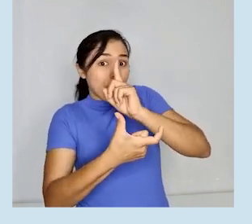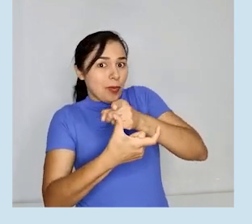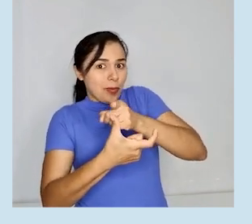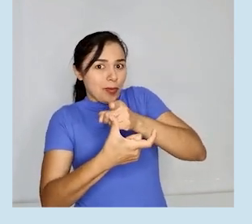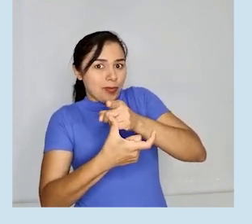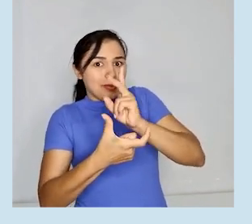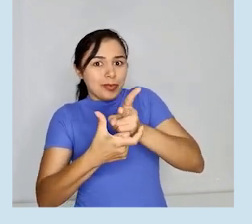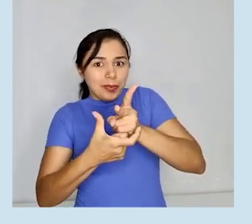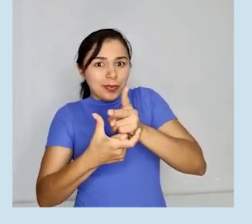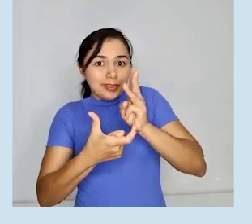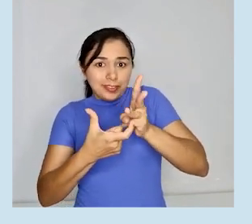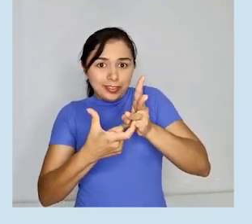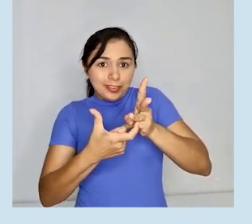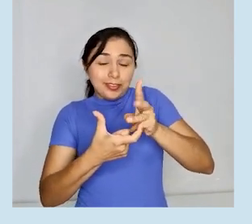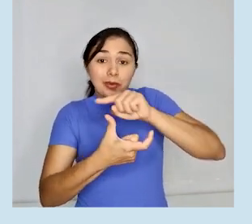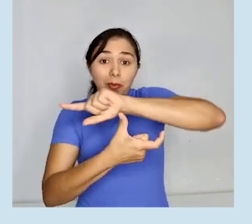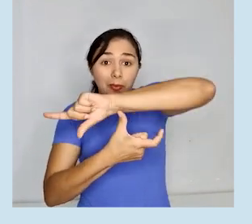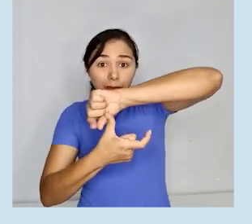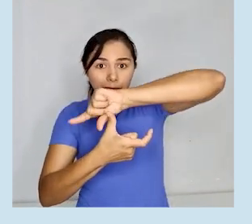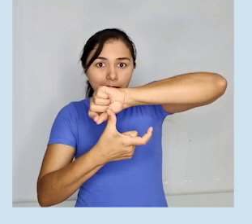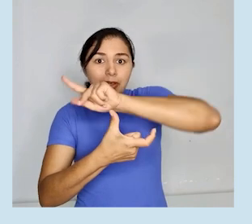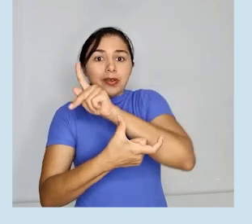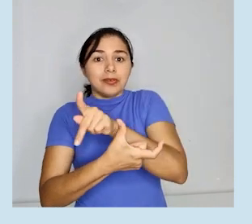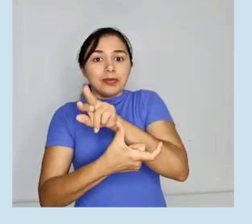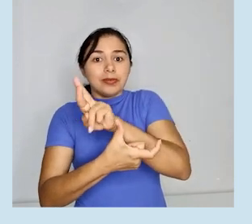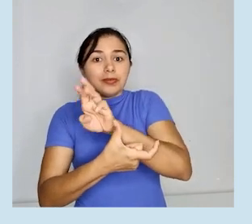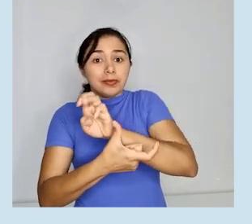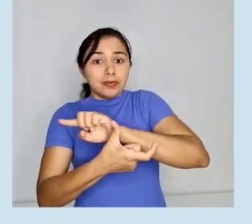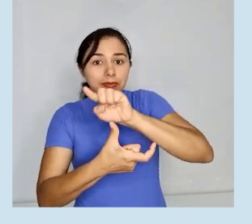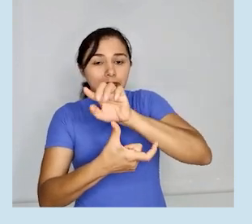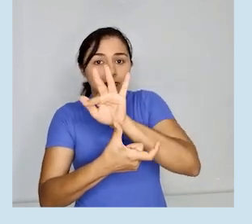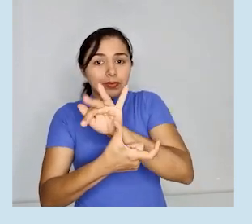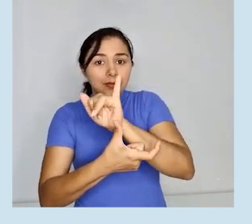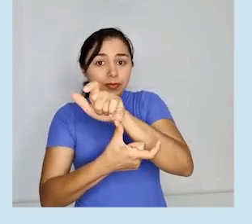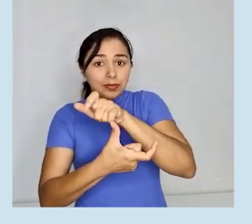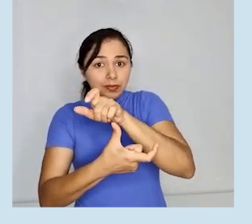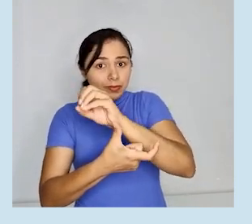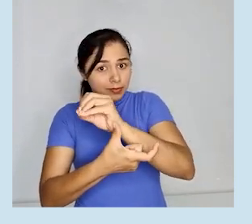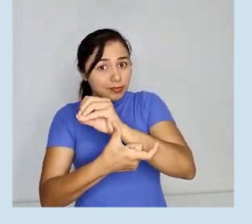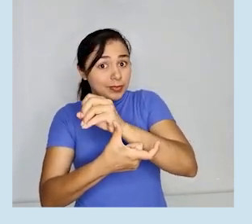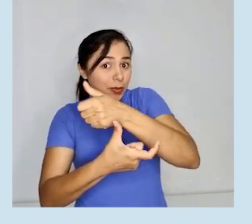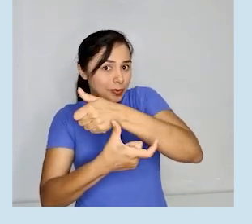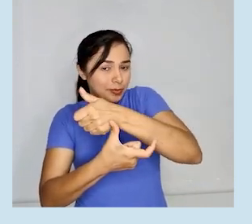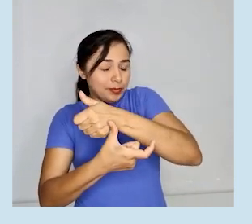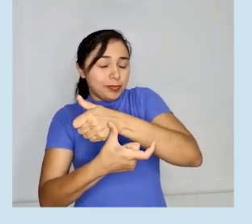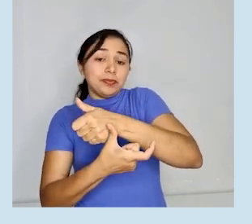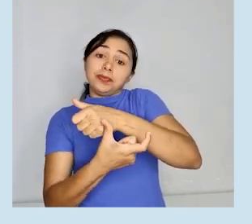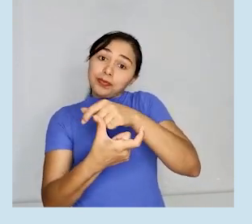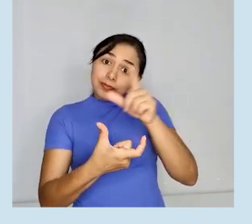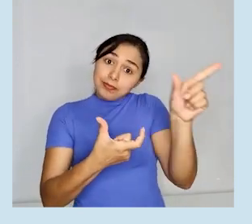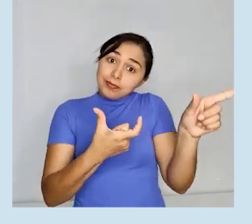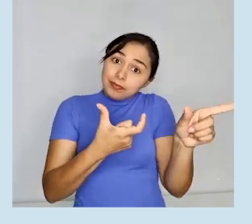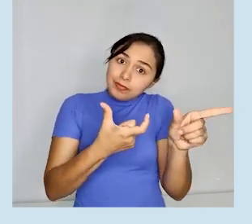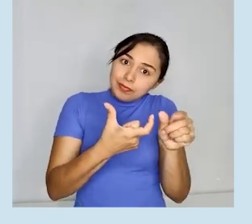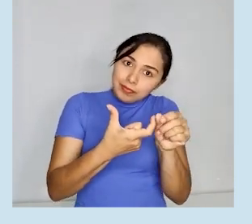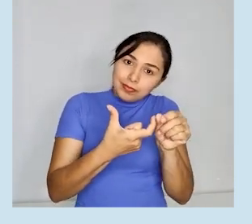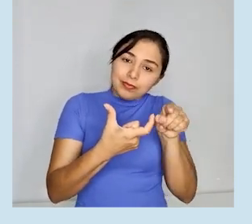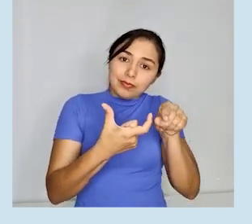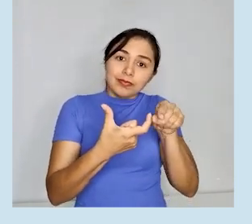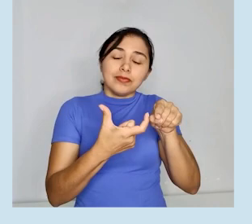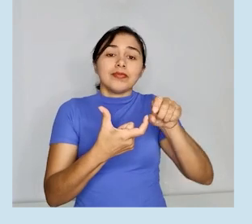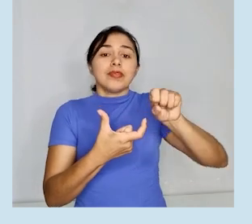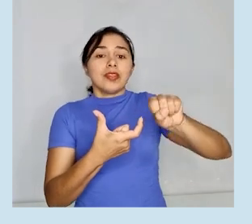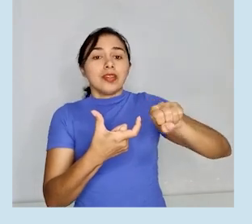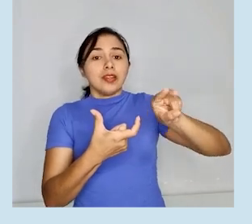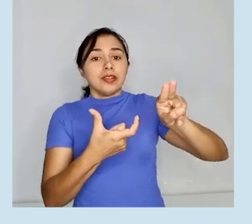básica. São divididos em prefixos, que são aqueles colocados antes do radical, e sufixos, que são aqueles